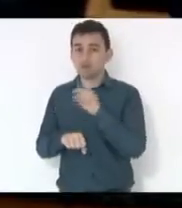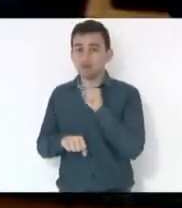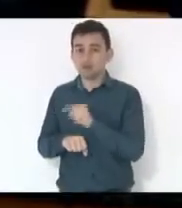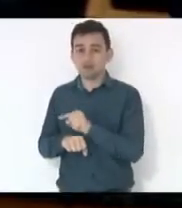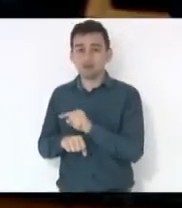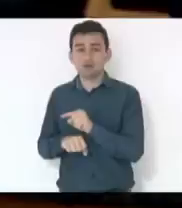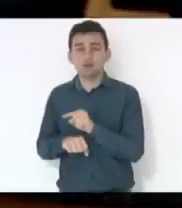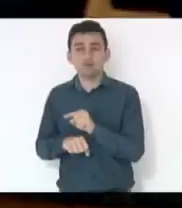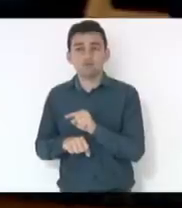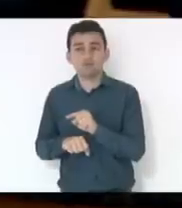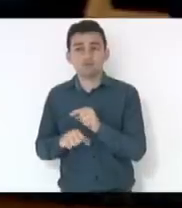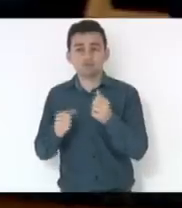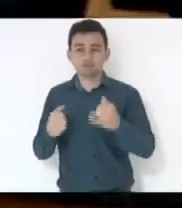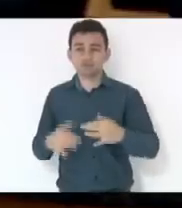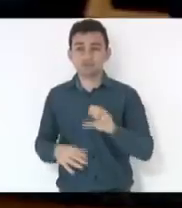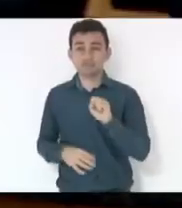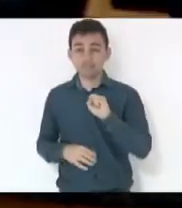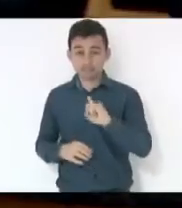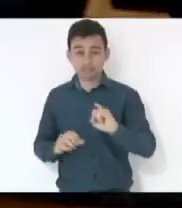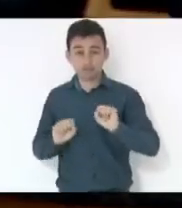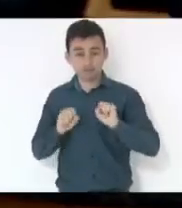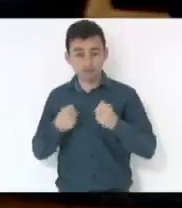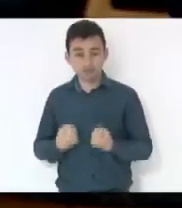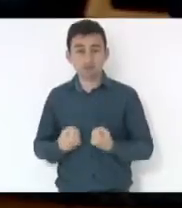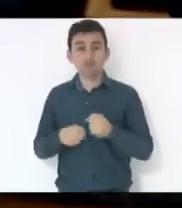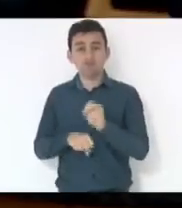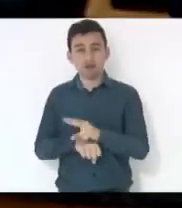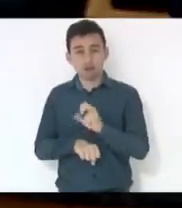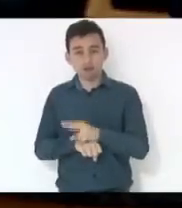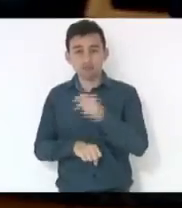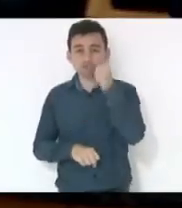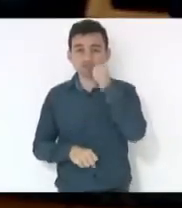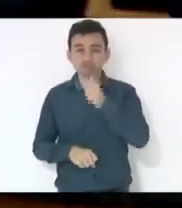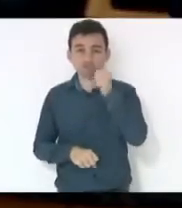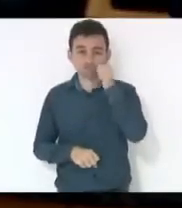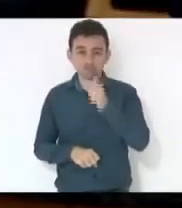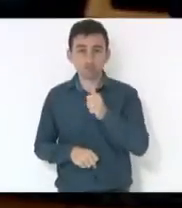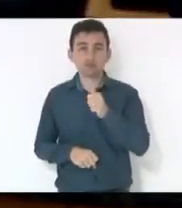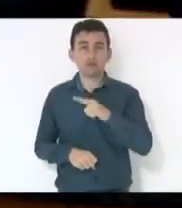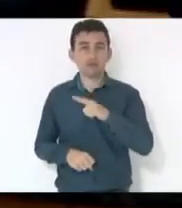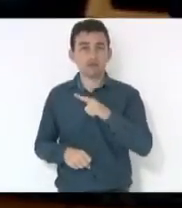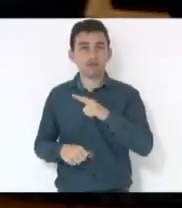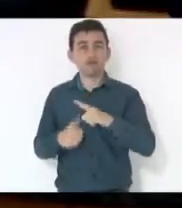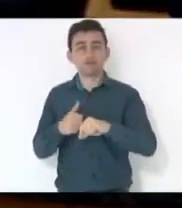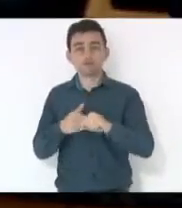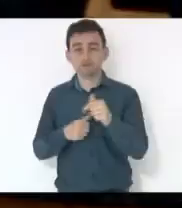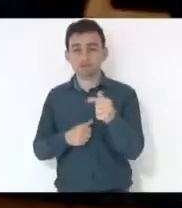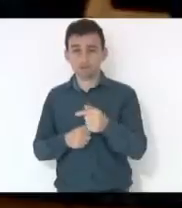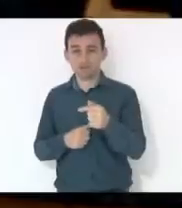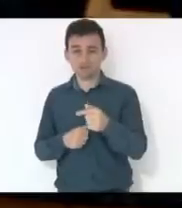de defesa de vagas para as mulheres, diz no artigo 7, inciso 20, o seguinte,